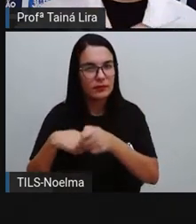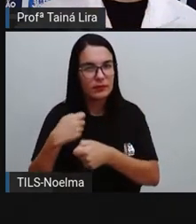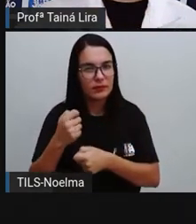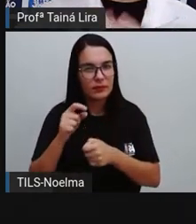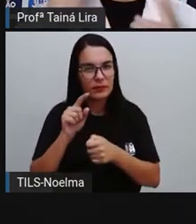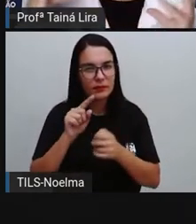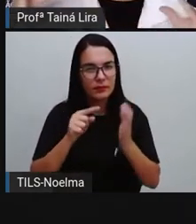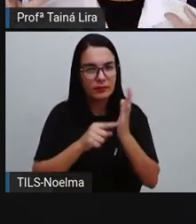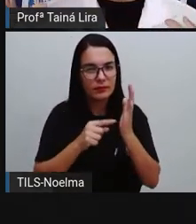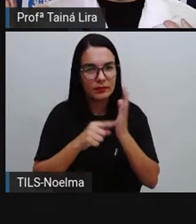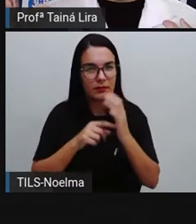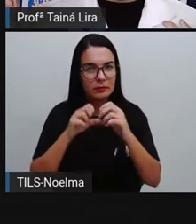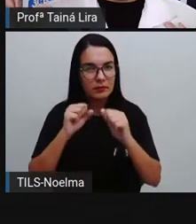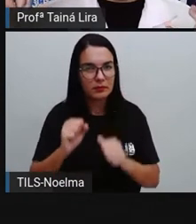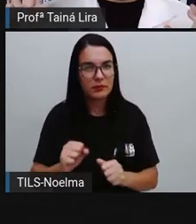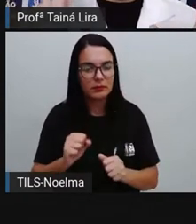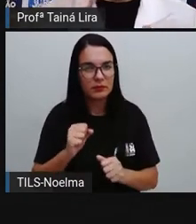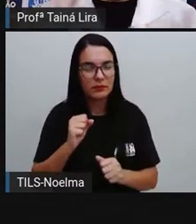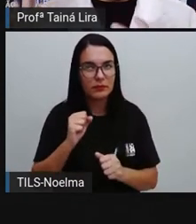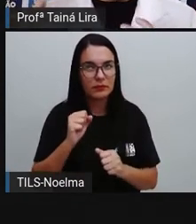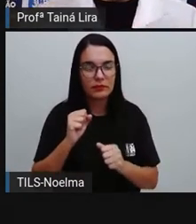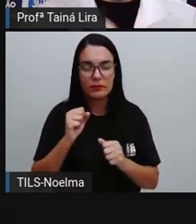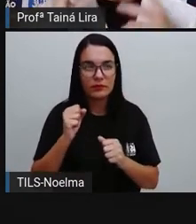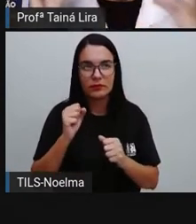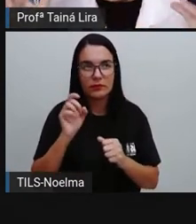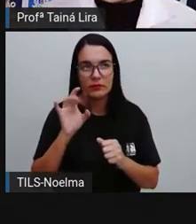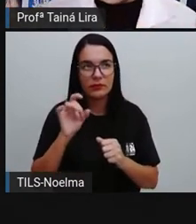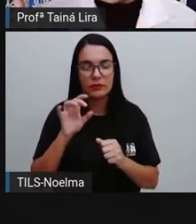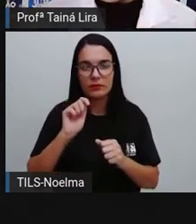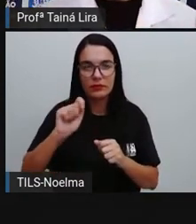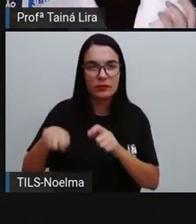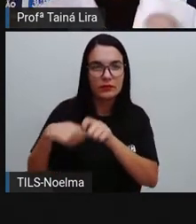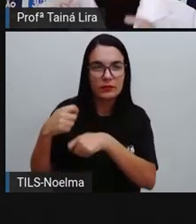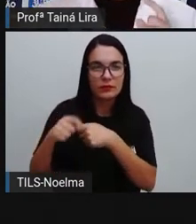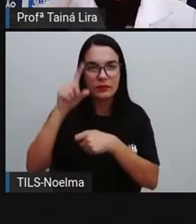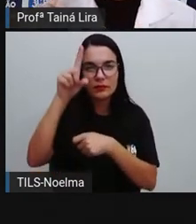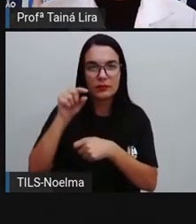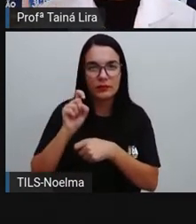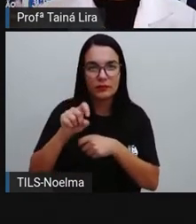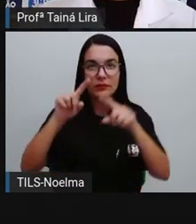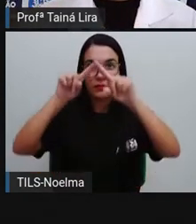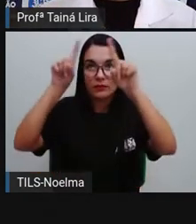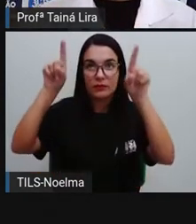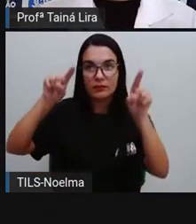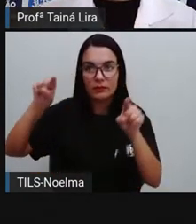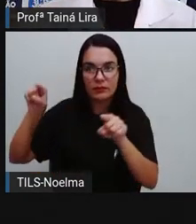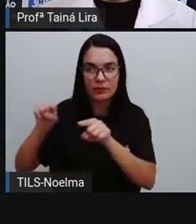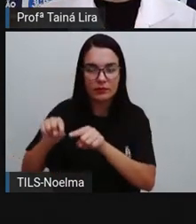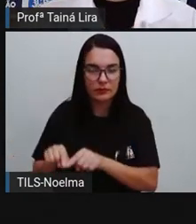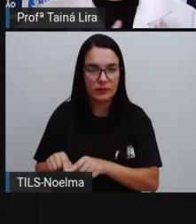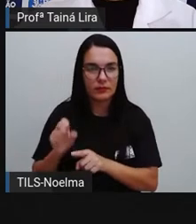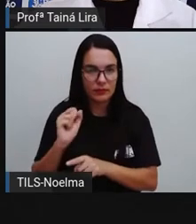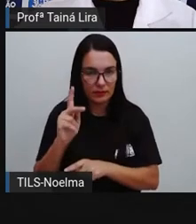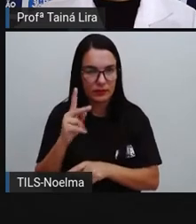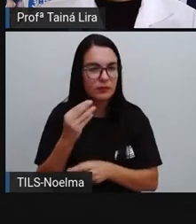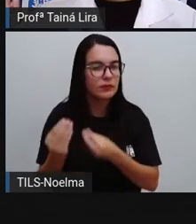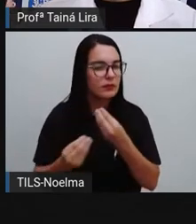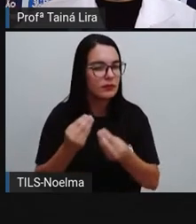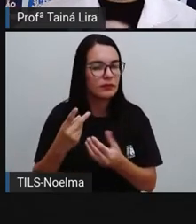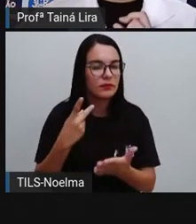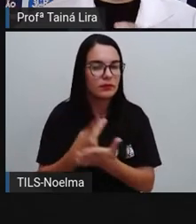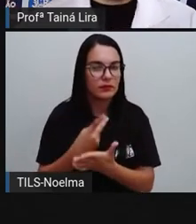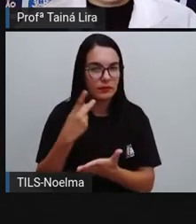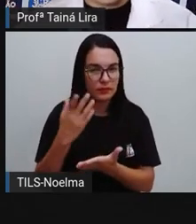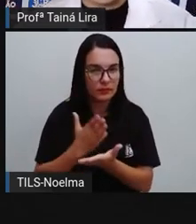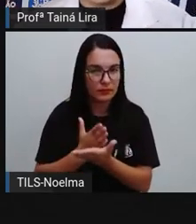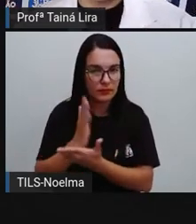aparecer soltos ali dentro do balão. Não tem fala, só tem um sinal. E eu vou mostrar para vocês, tá? Conforme a gente